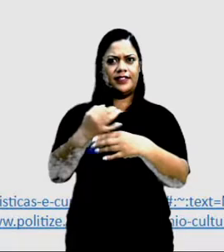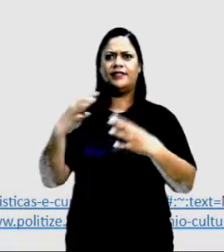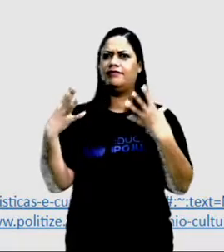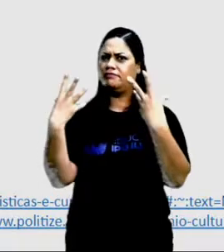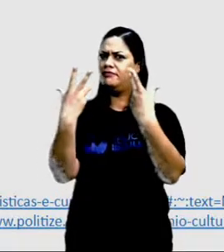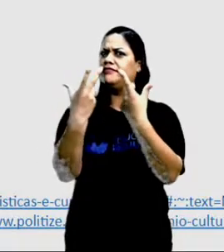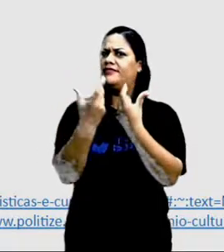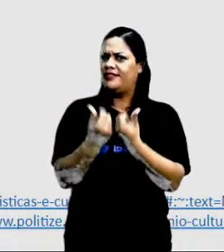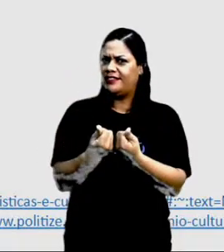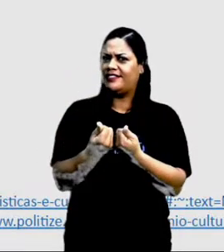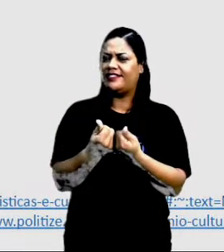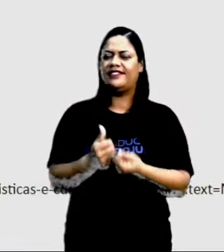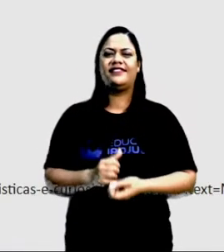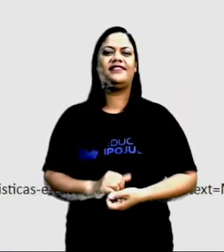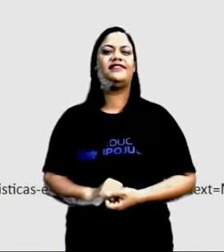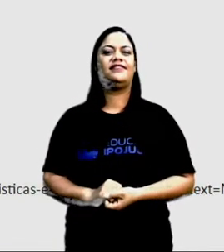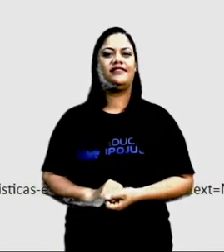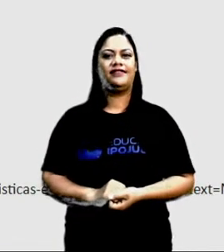por sinal, né?